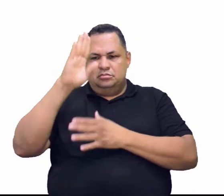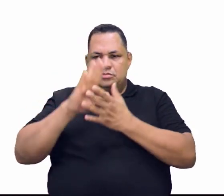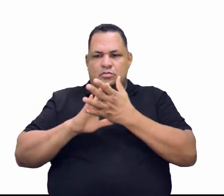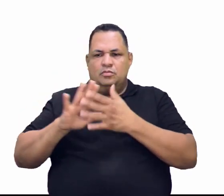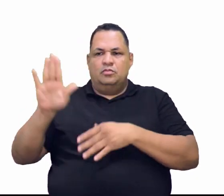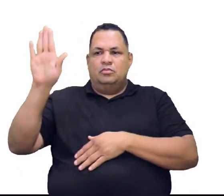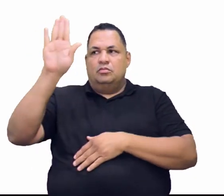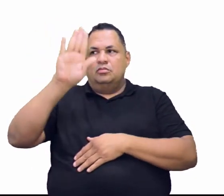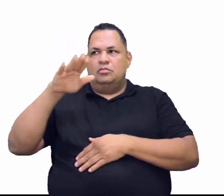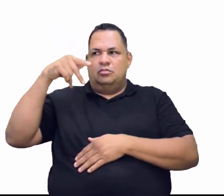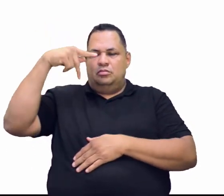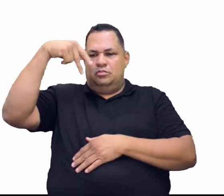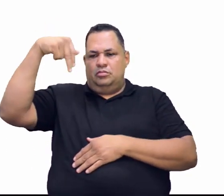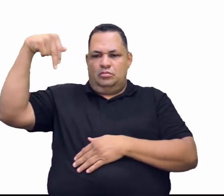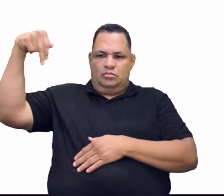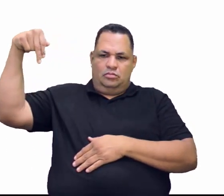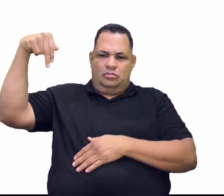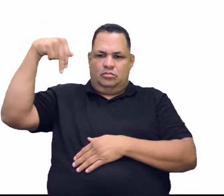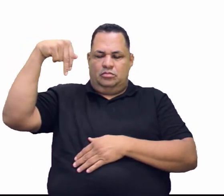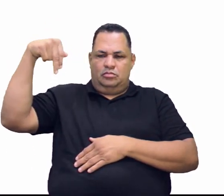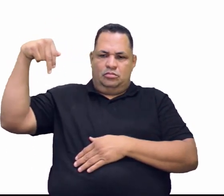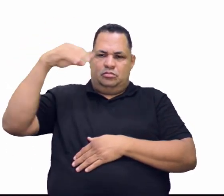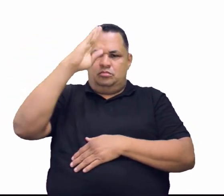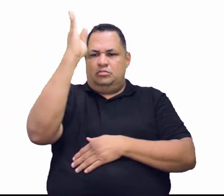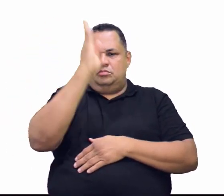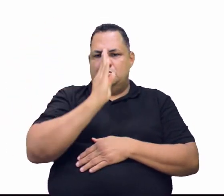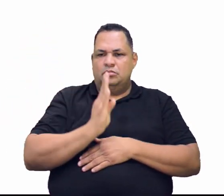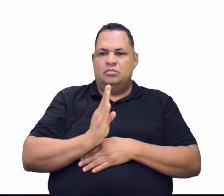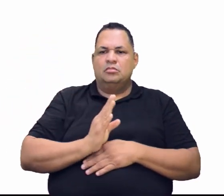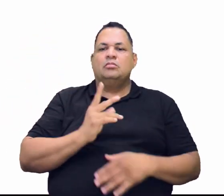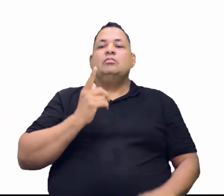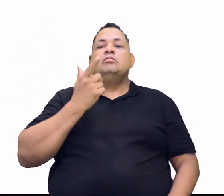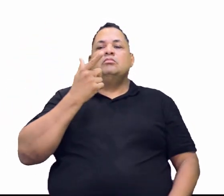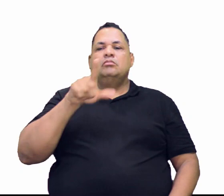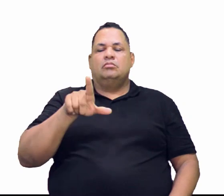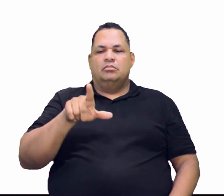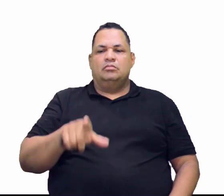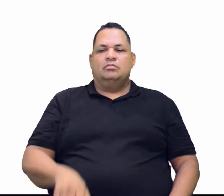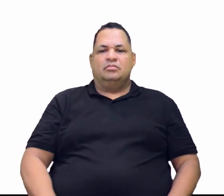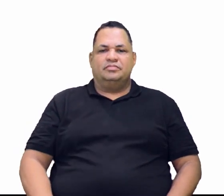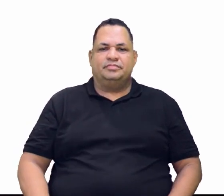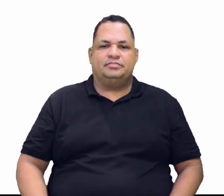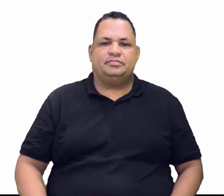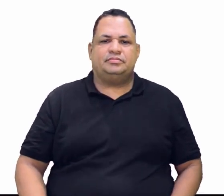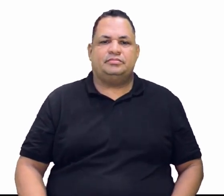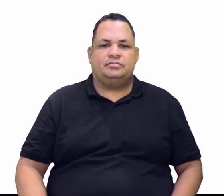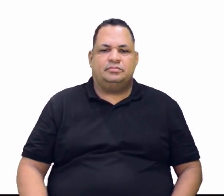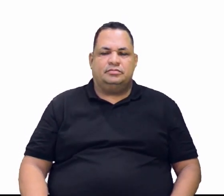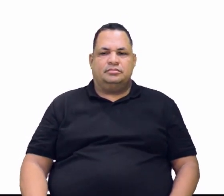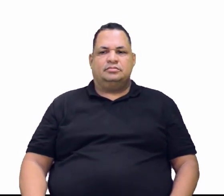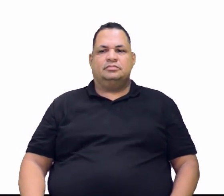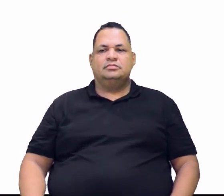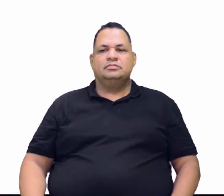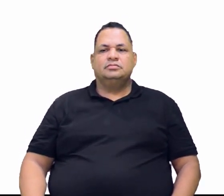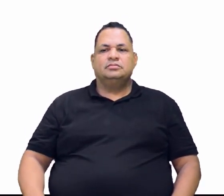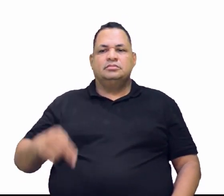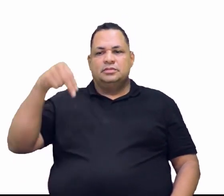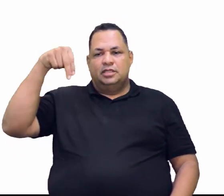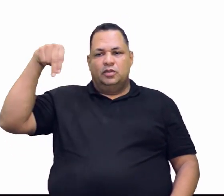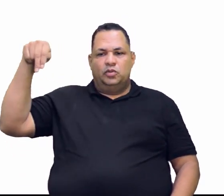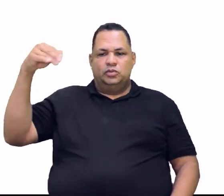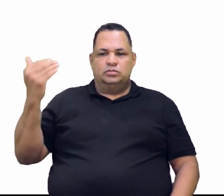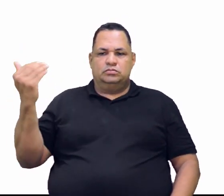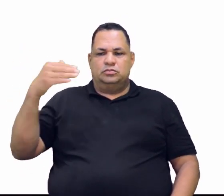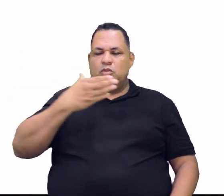do Nordeste. Novamente, Samuel, novamente, veio o Nordertino